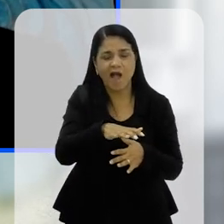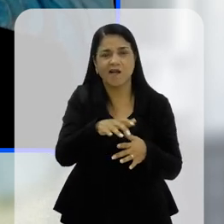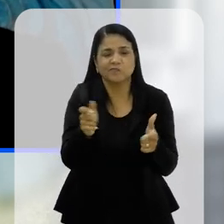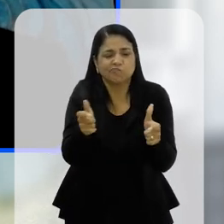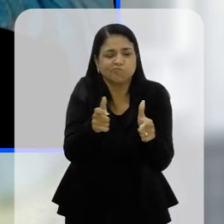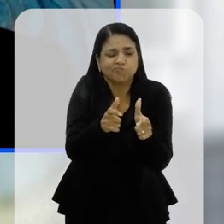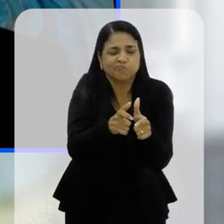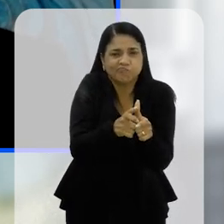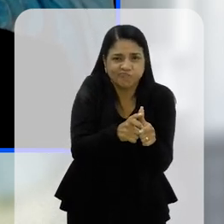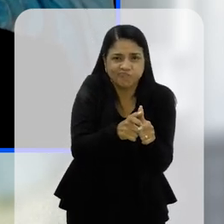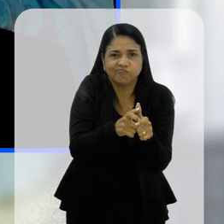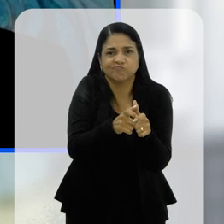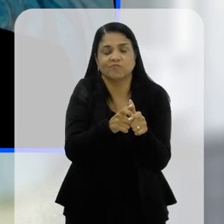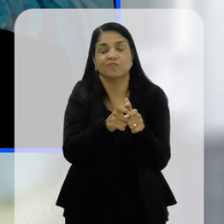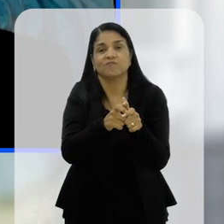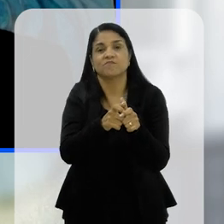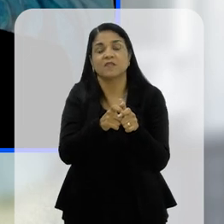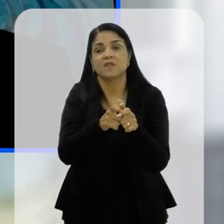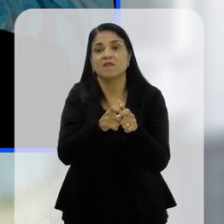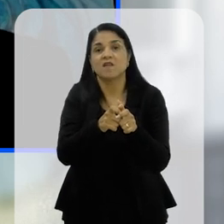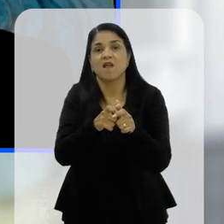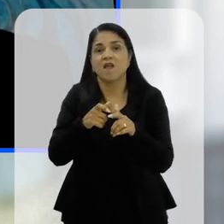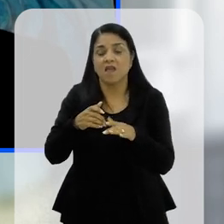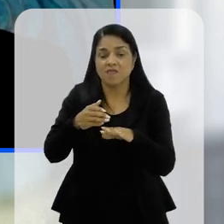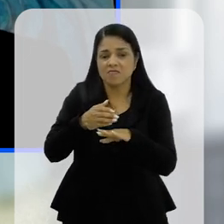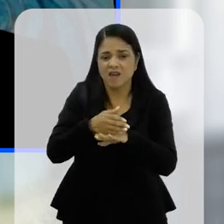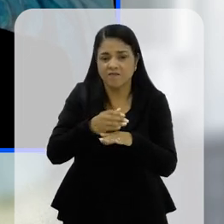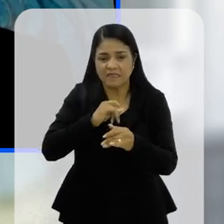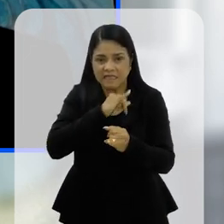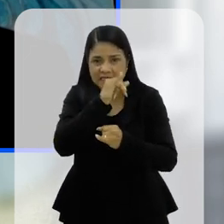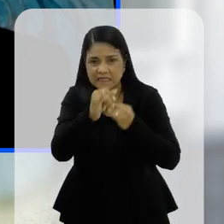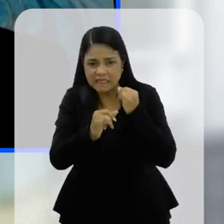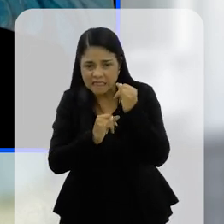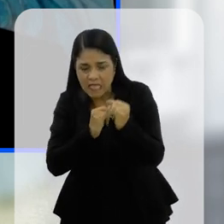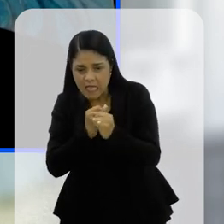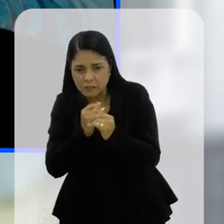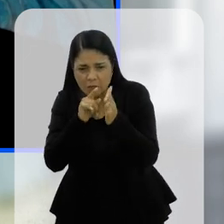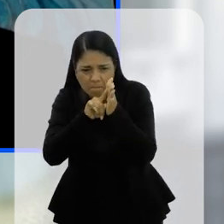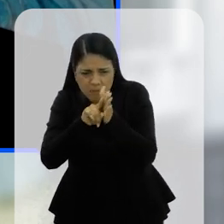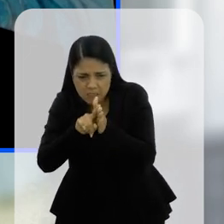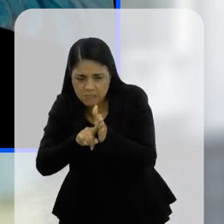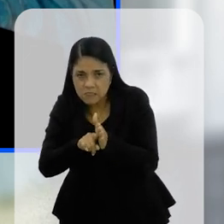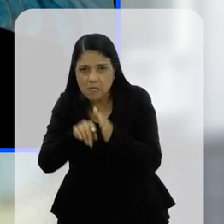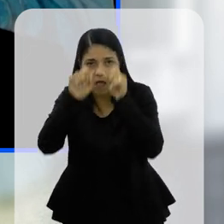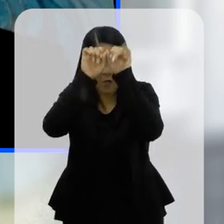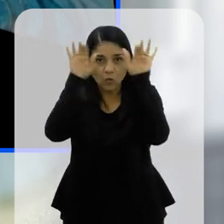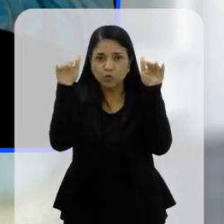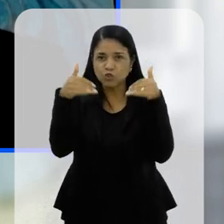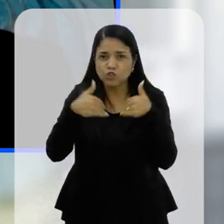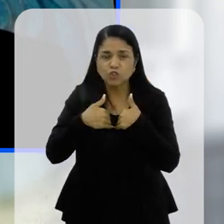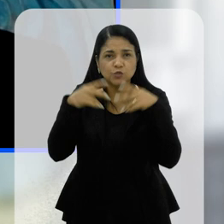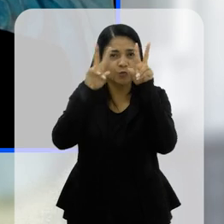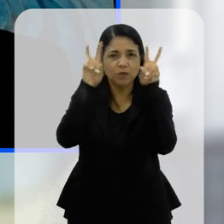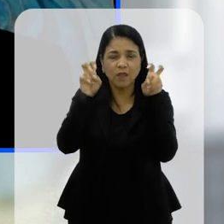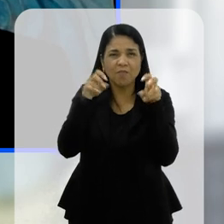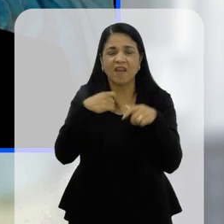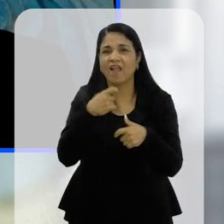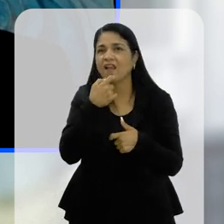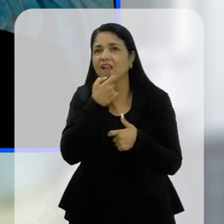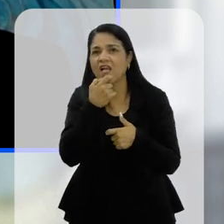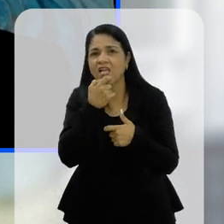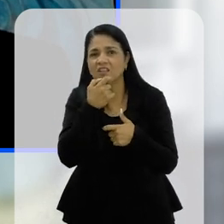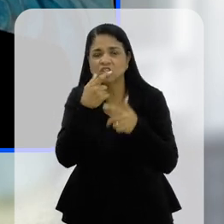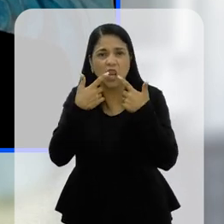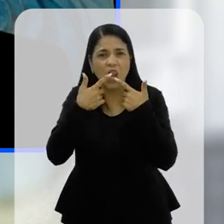espaços eram muito pequenos, e você entrava na internet para ver alguma coisa de autismo, era